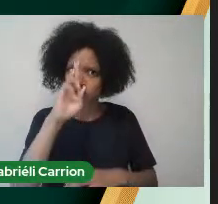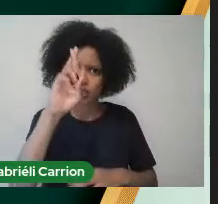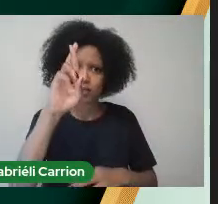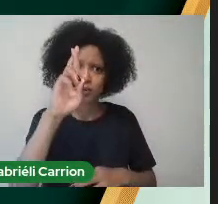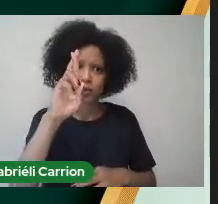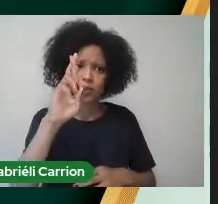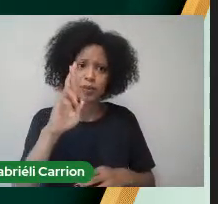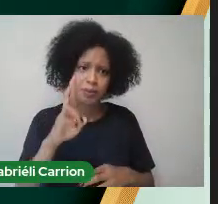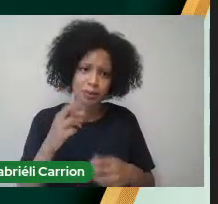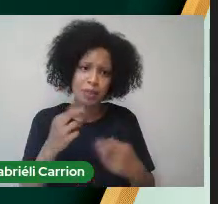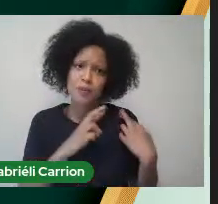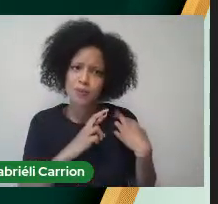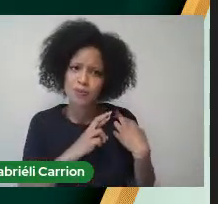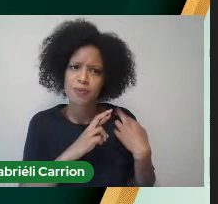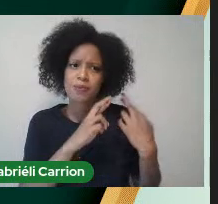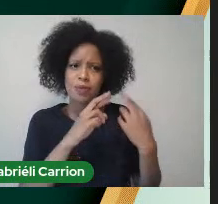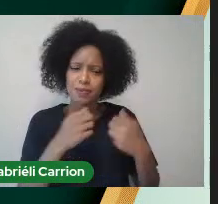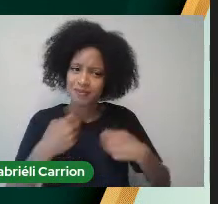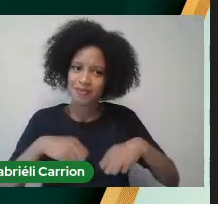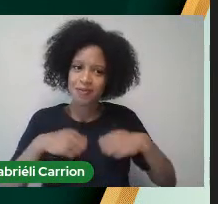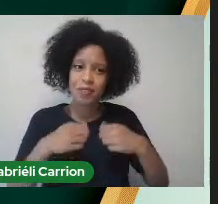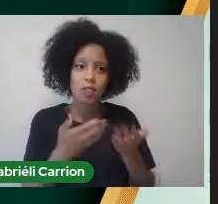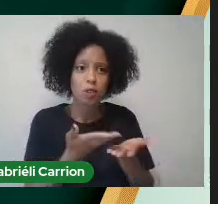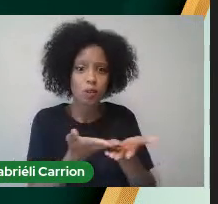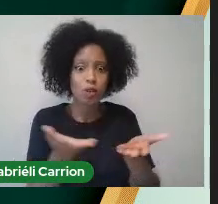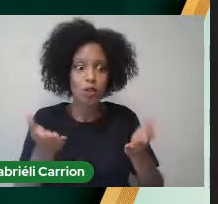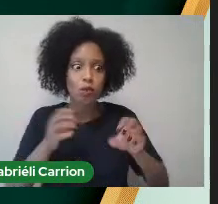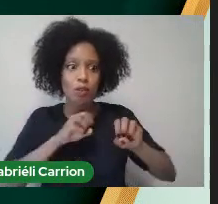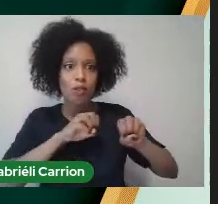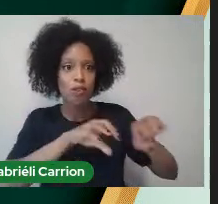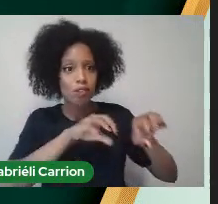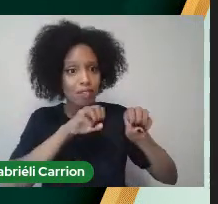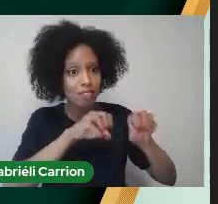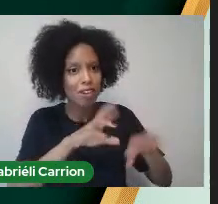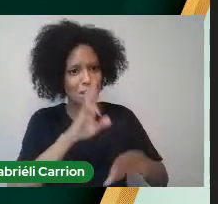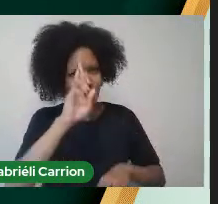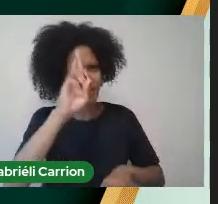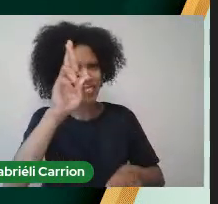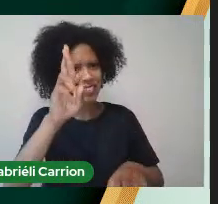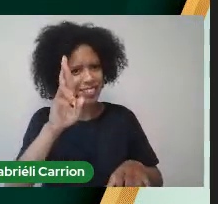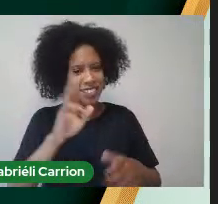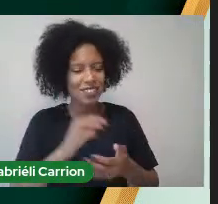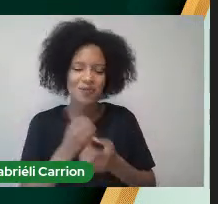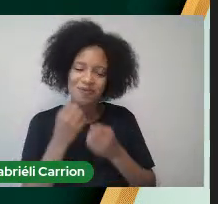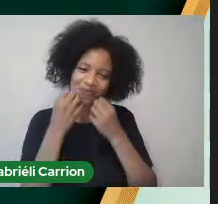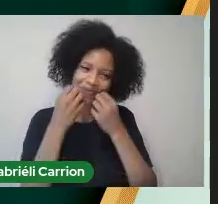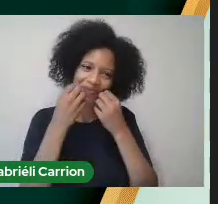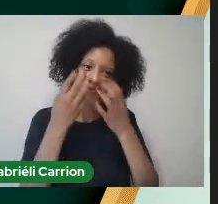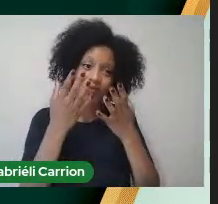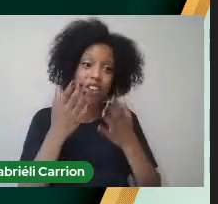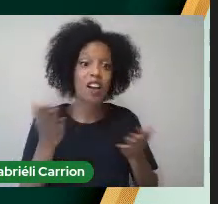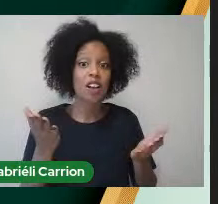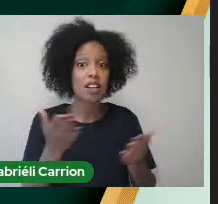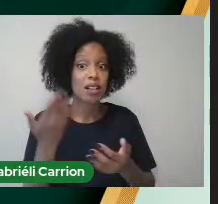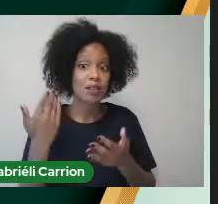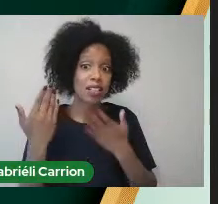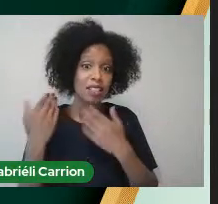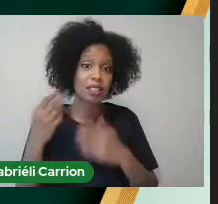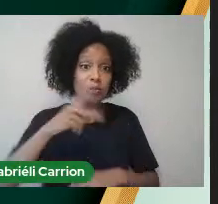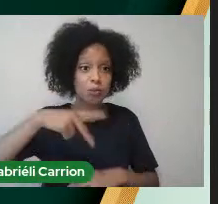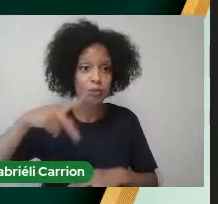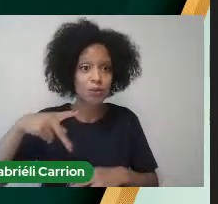proporção Seremos educadores Assim como Nossos professores Contribuíram Para a nossa formação